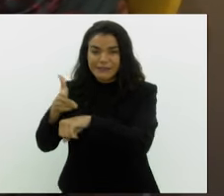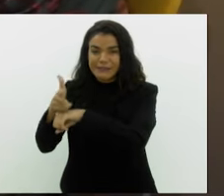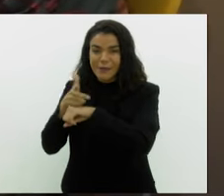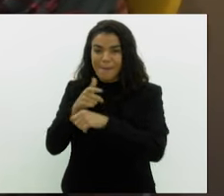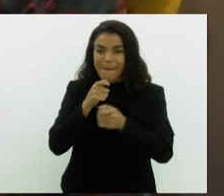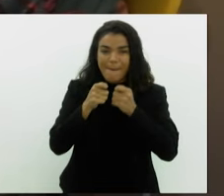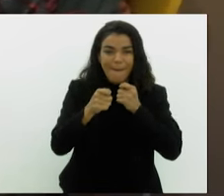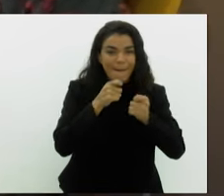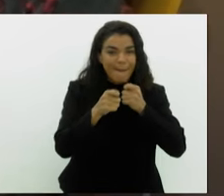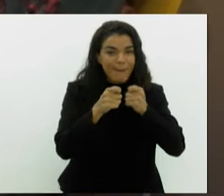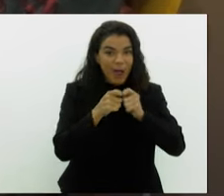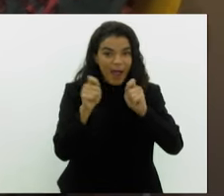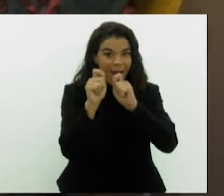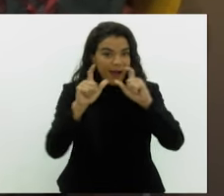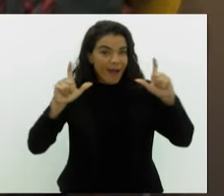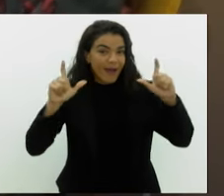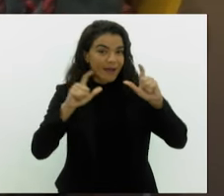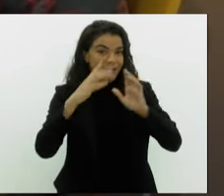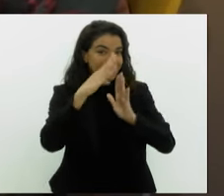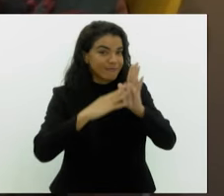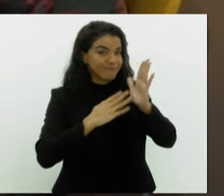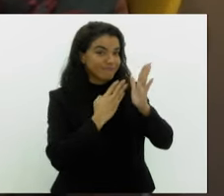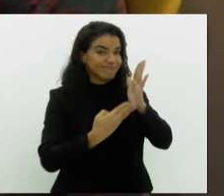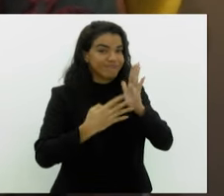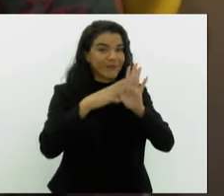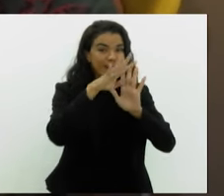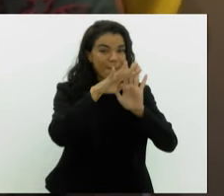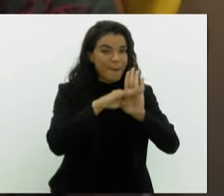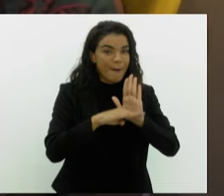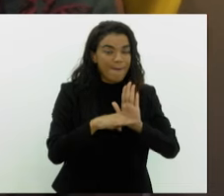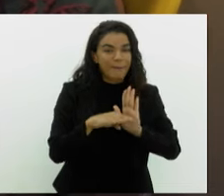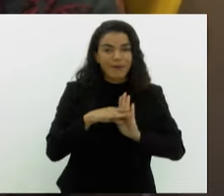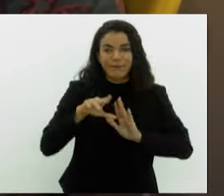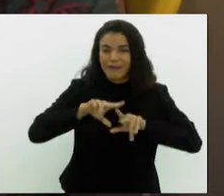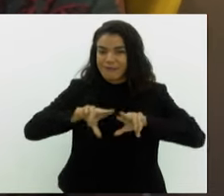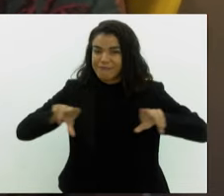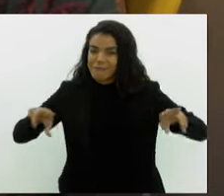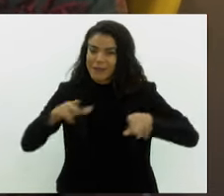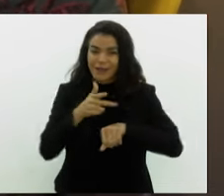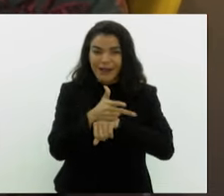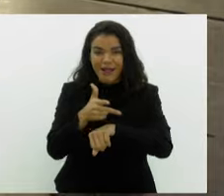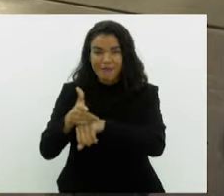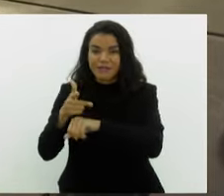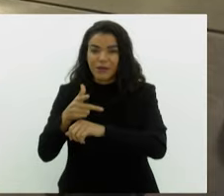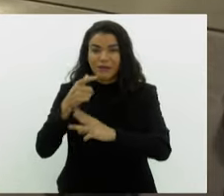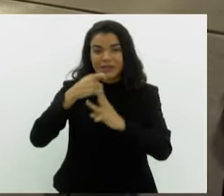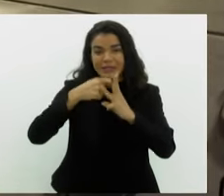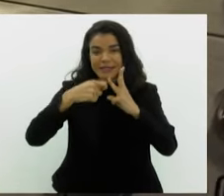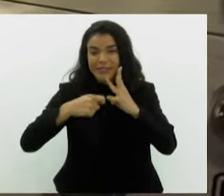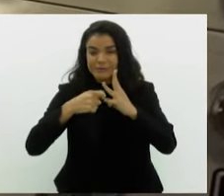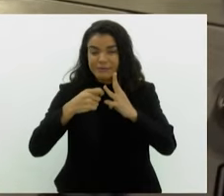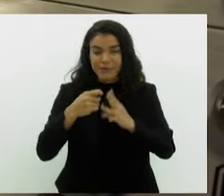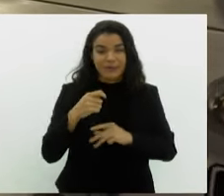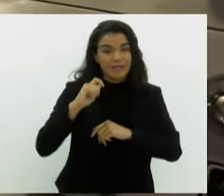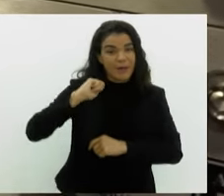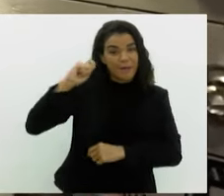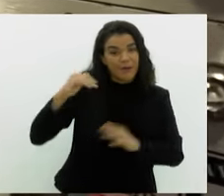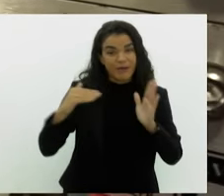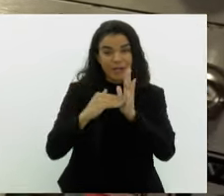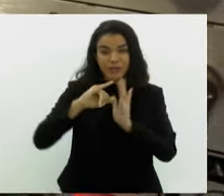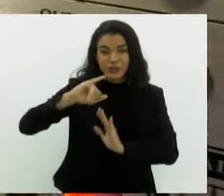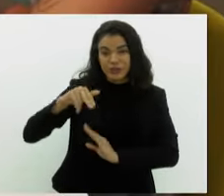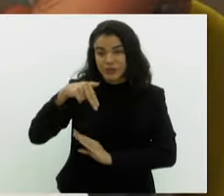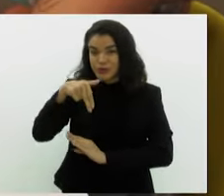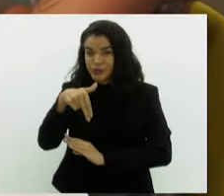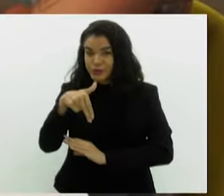Os interessados devem ficar atentos ao cronograma do espaço, que divide os tipos de gravações por trimestre. Agora, de abril até junho, será a vez